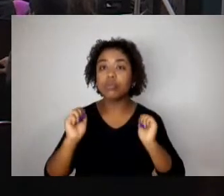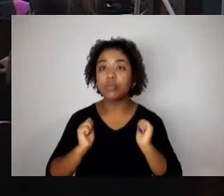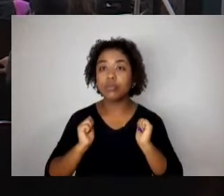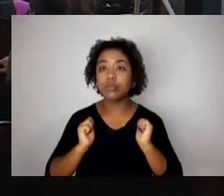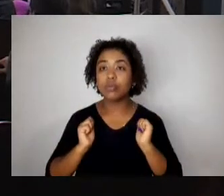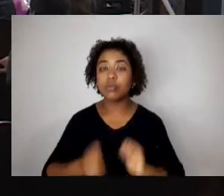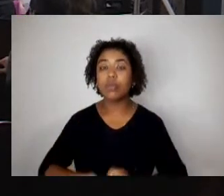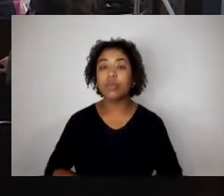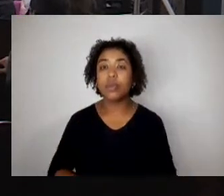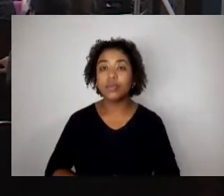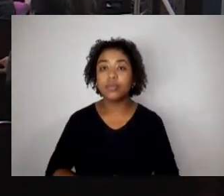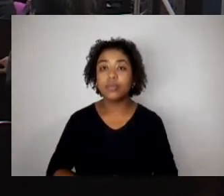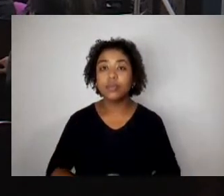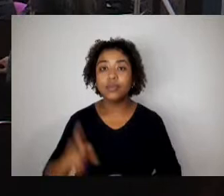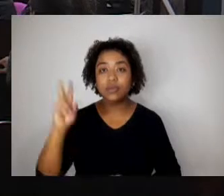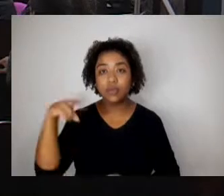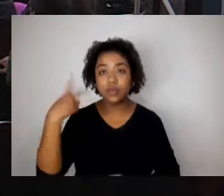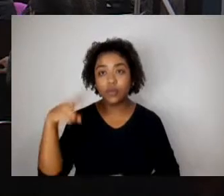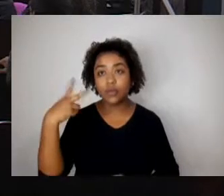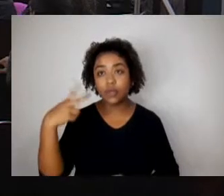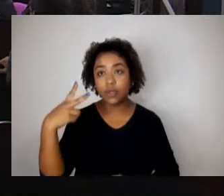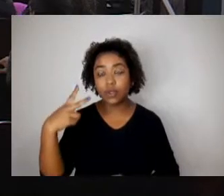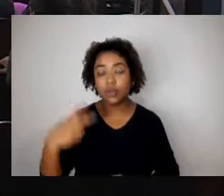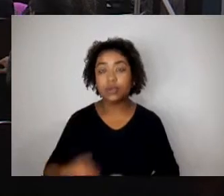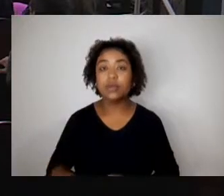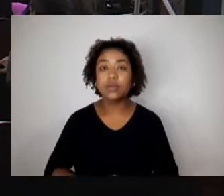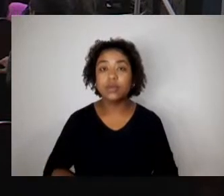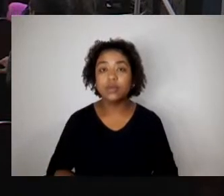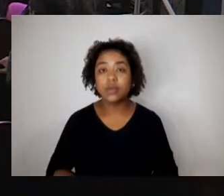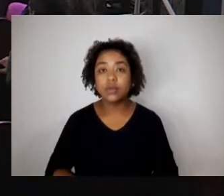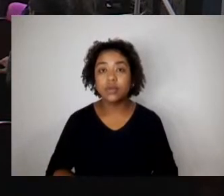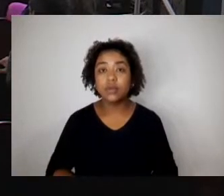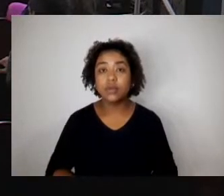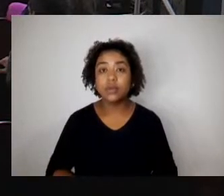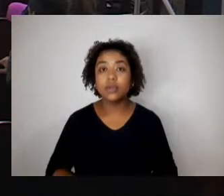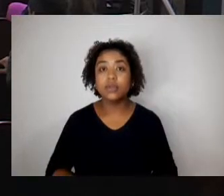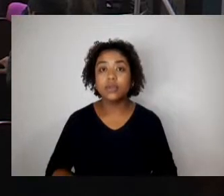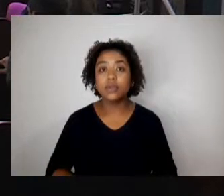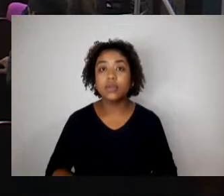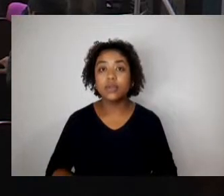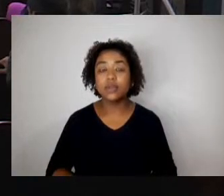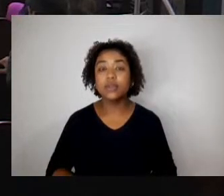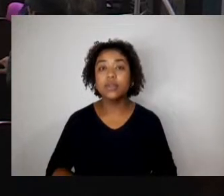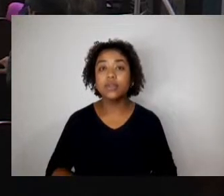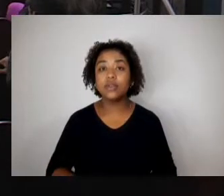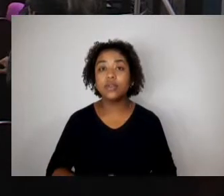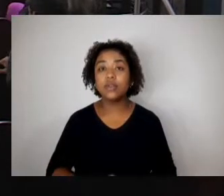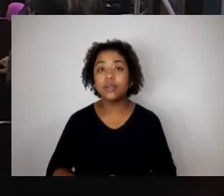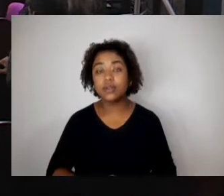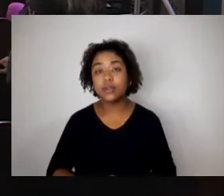Vereador. Não, não. Não ser nominal, não, é só. Vereador Pardal. Vereador Pardal.